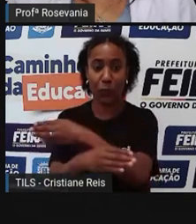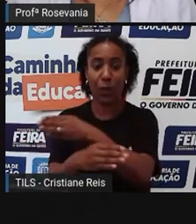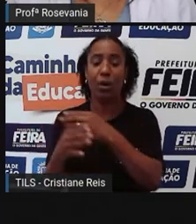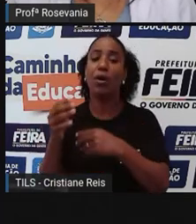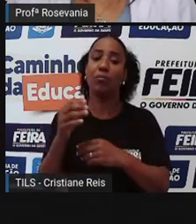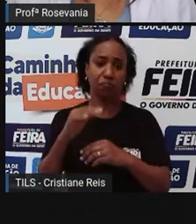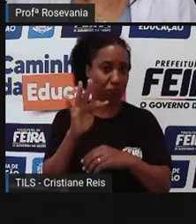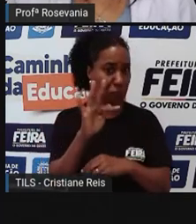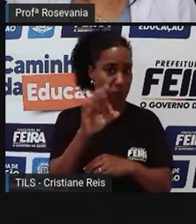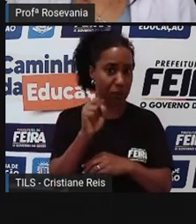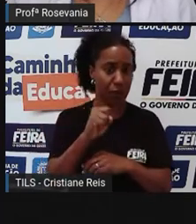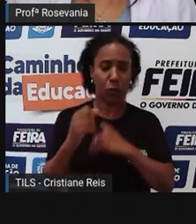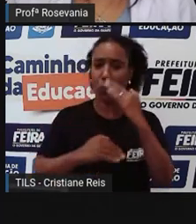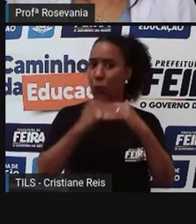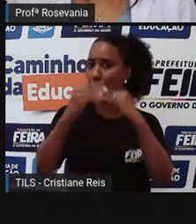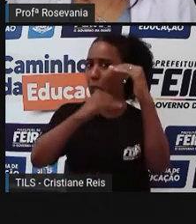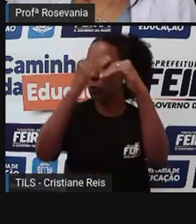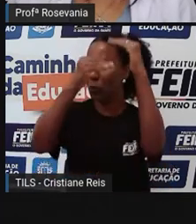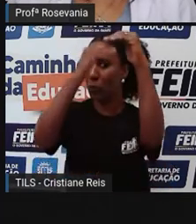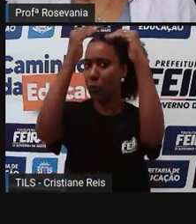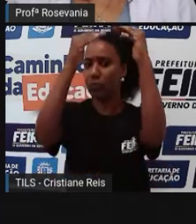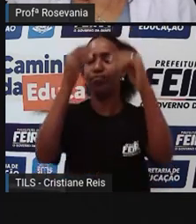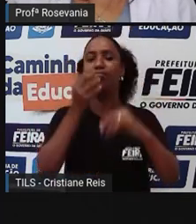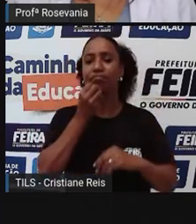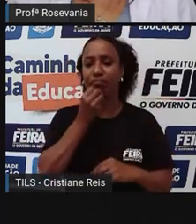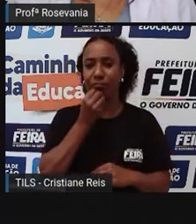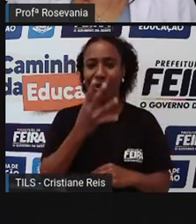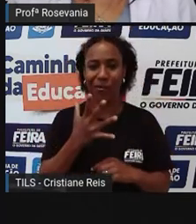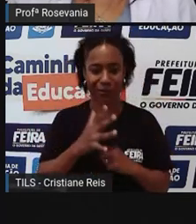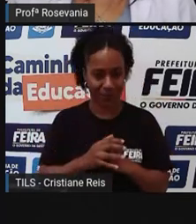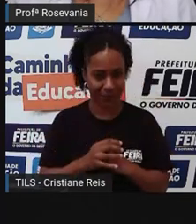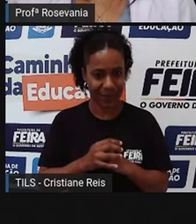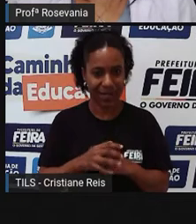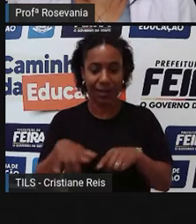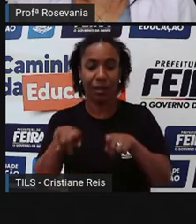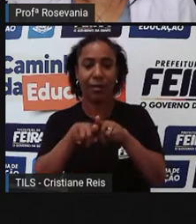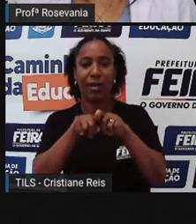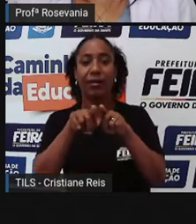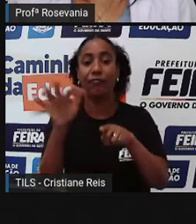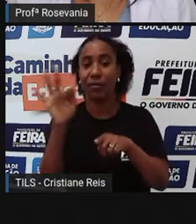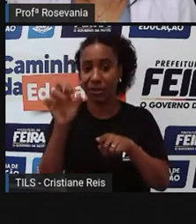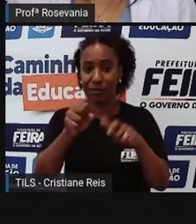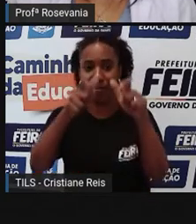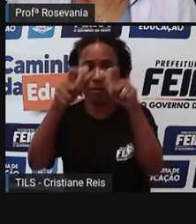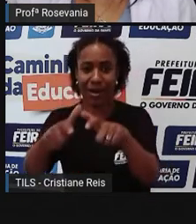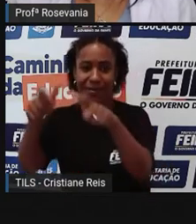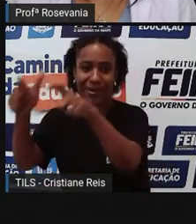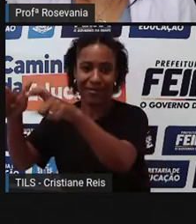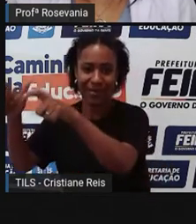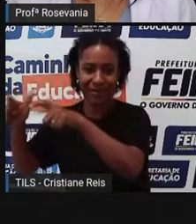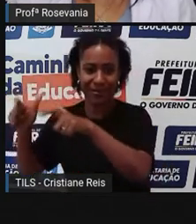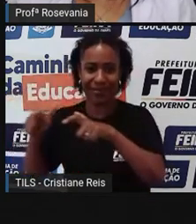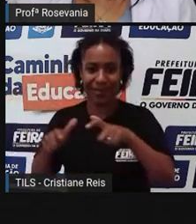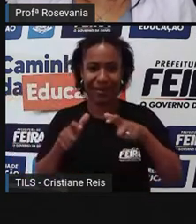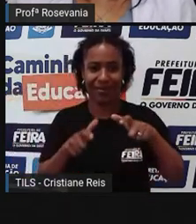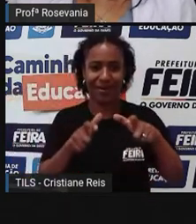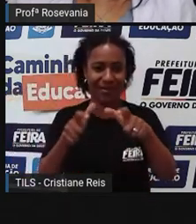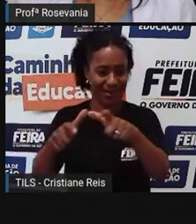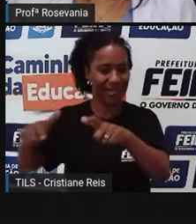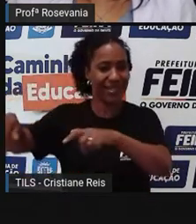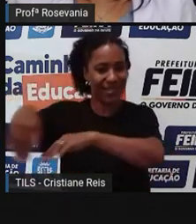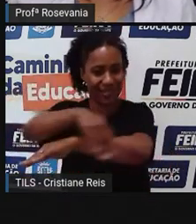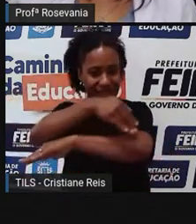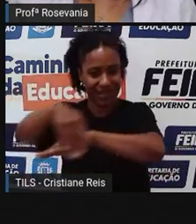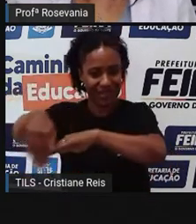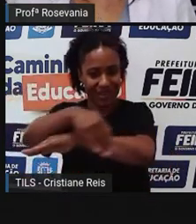parte dos bairros com esses traçados que vocês vão vendo, essas cidades ajudam também a sair, mesmo estando